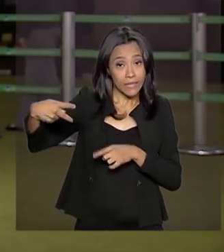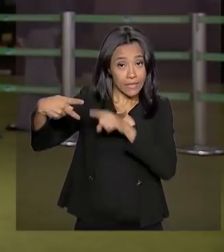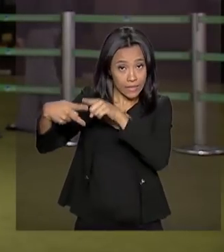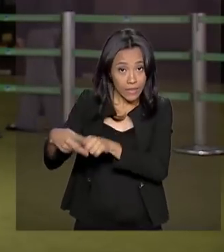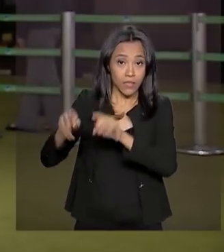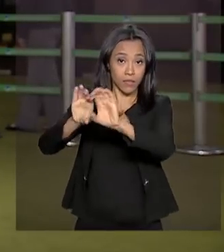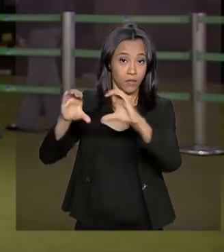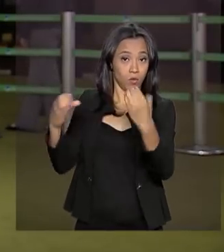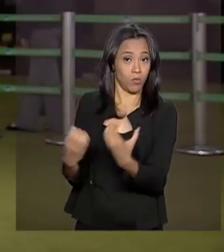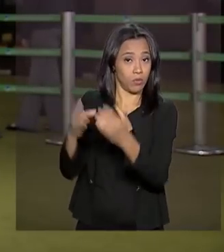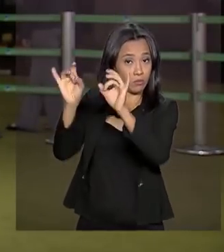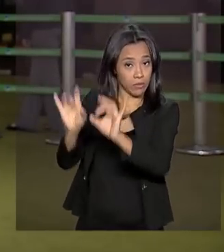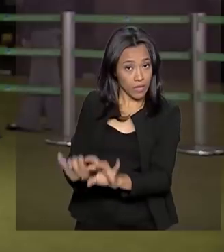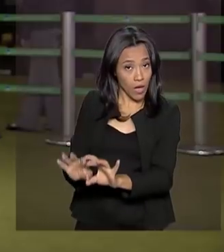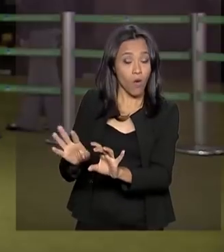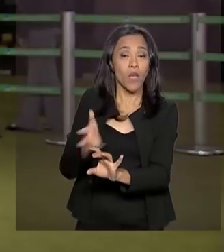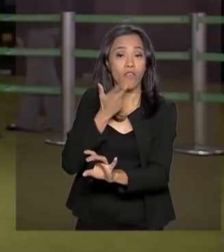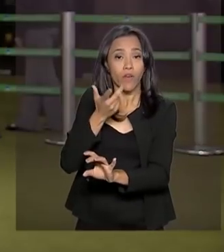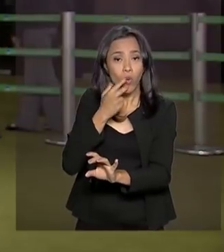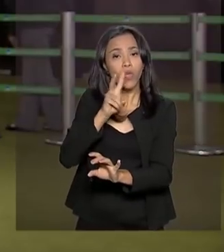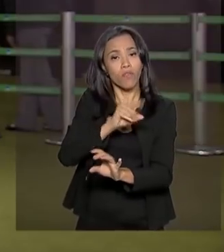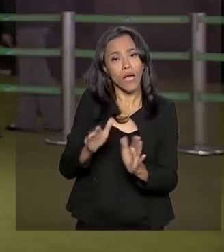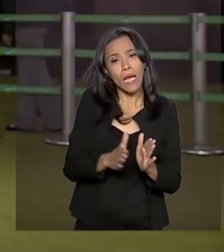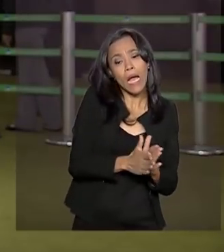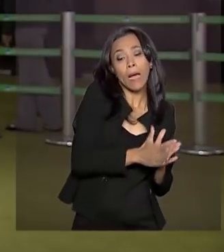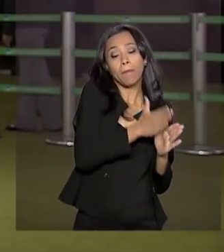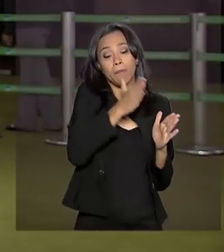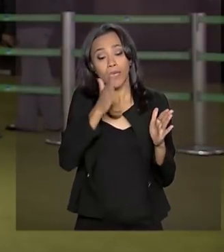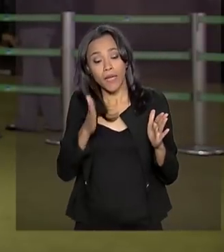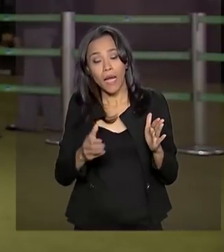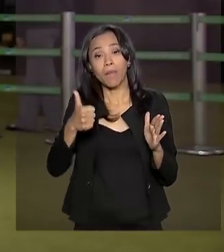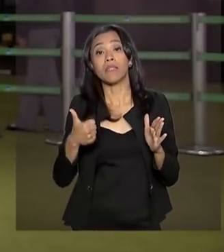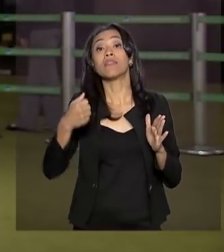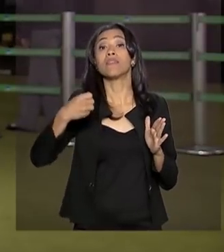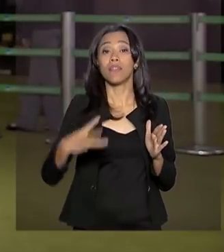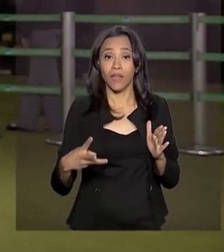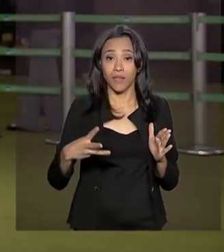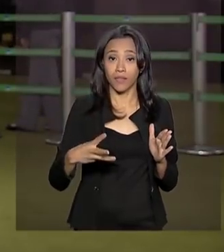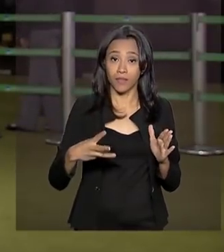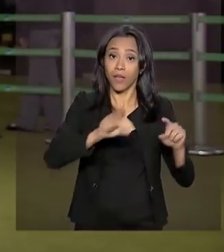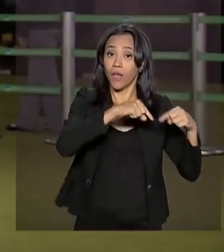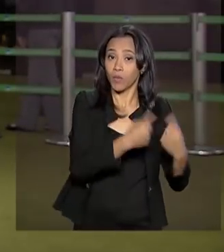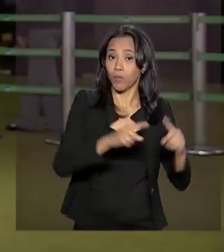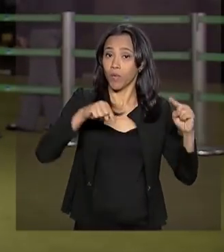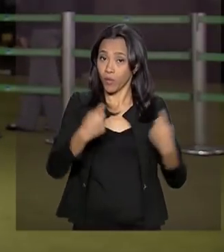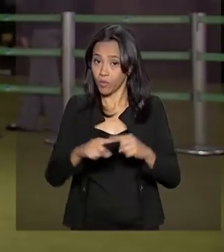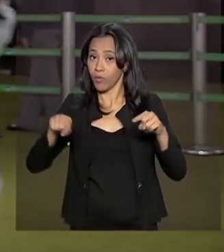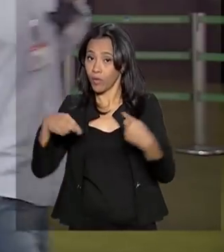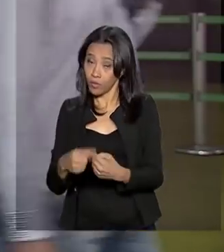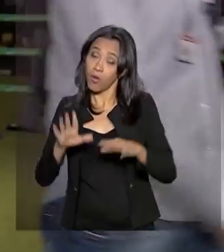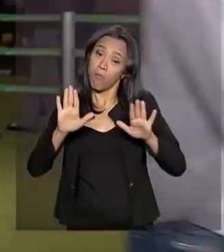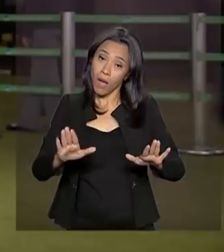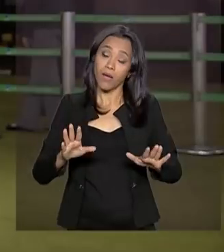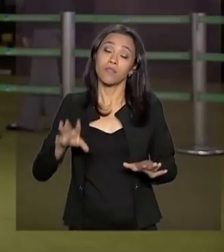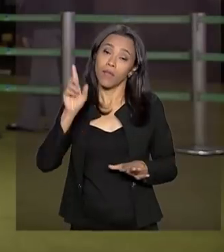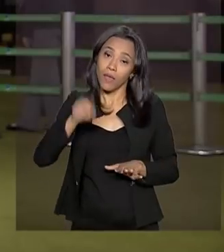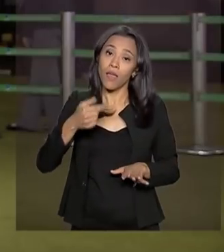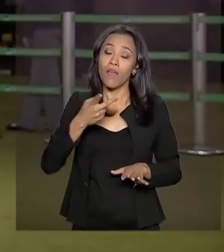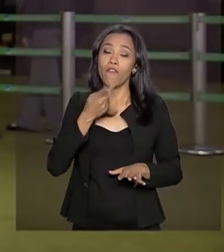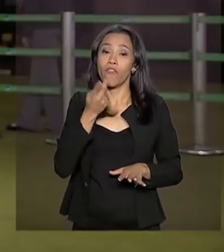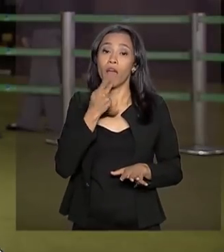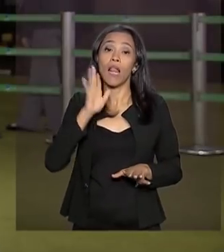o deputado Marcelo Ramos, prometeu ampliar esse prazo de 10 para 13 sessões, mas a palavra final é do presidente da Casa,